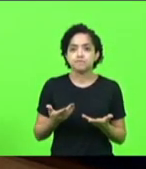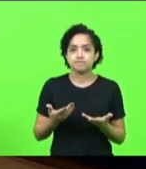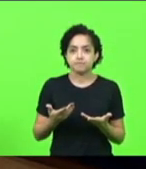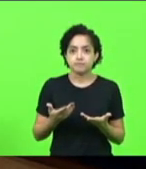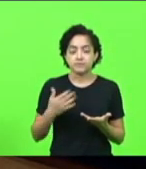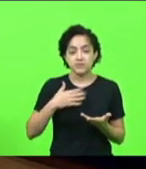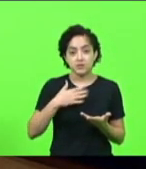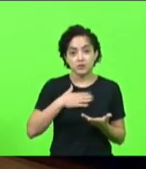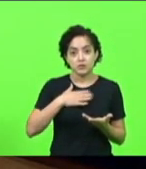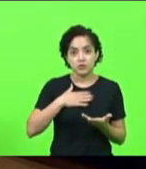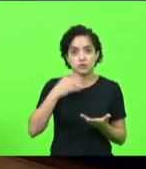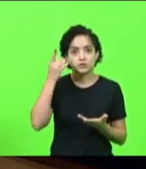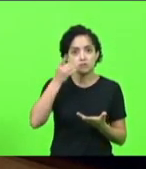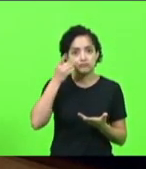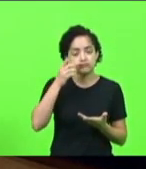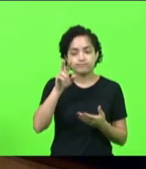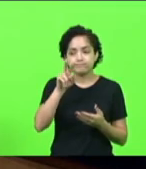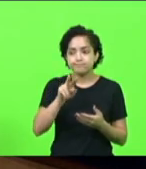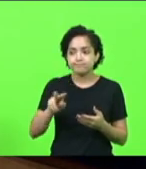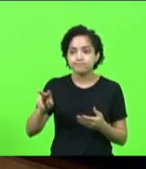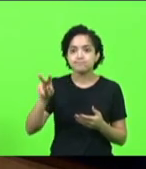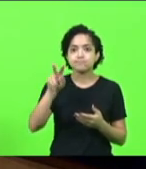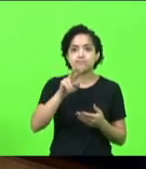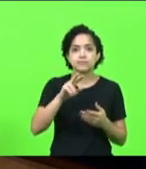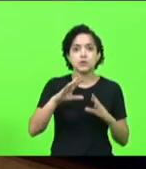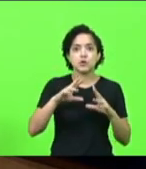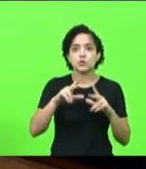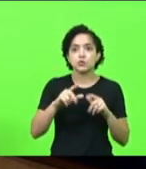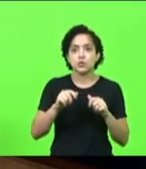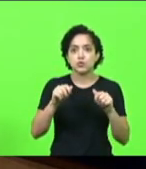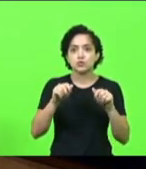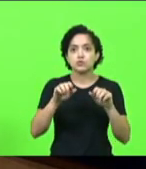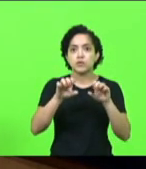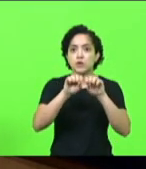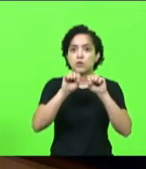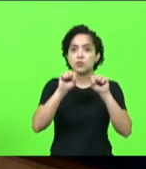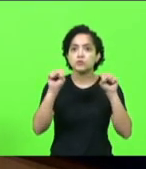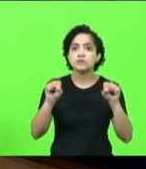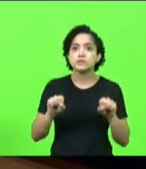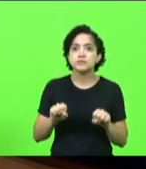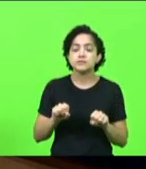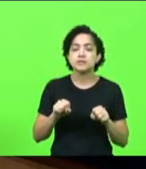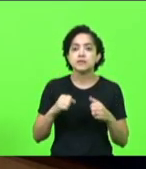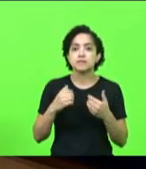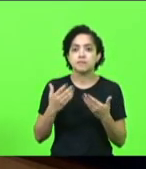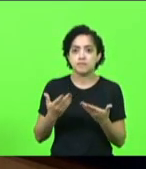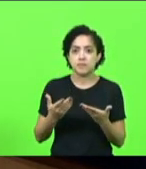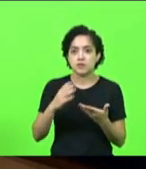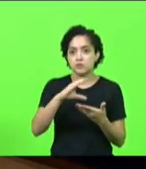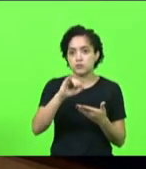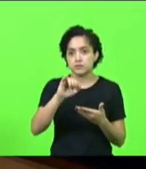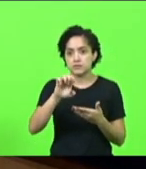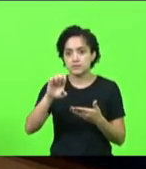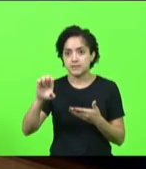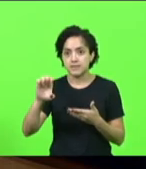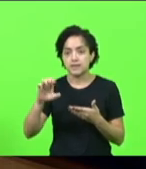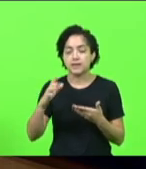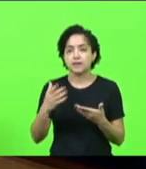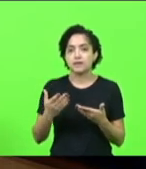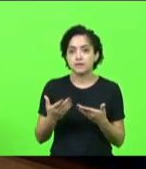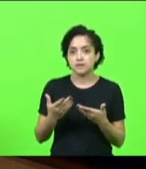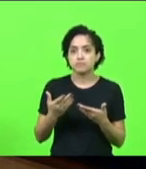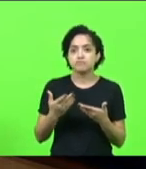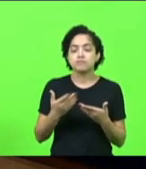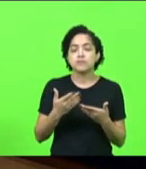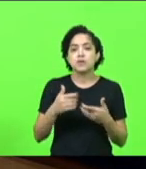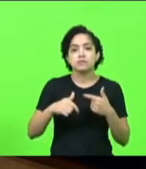deputado consiga visualizar todo esse sistema do qual o CIE está à frente portanto meus